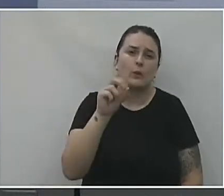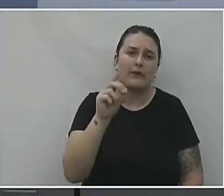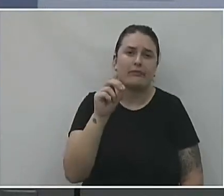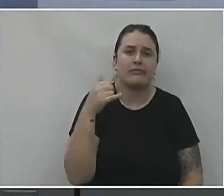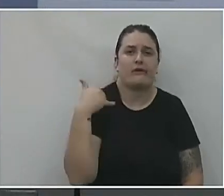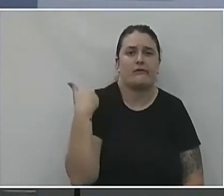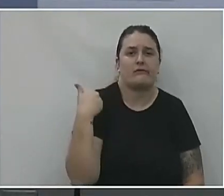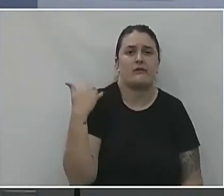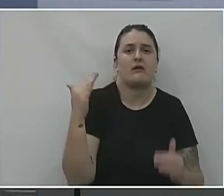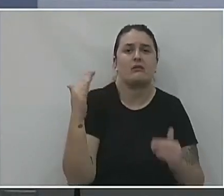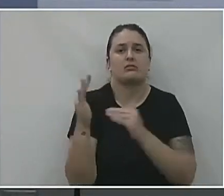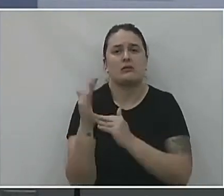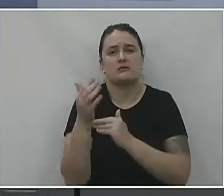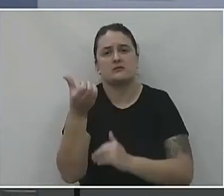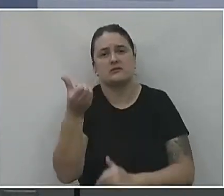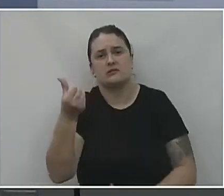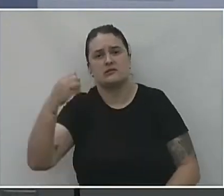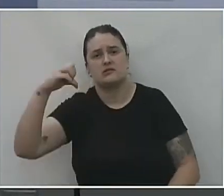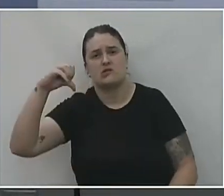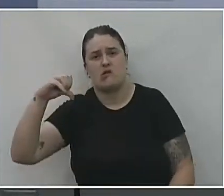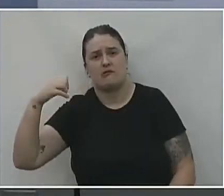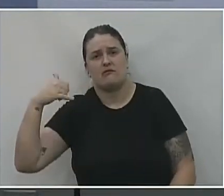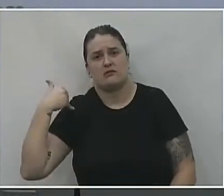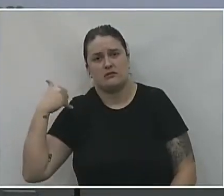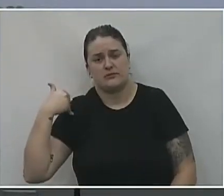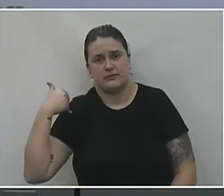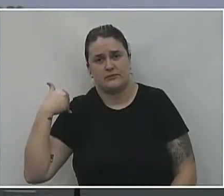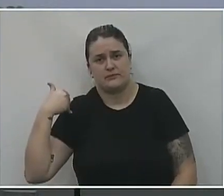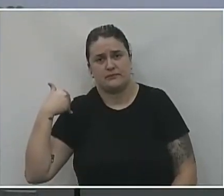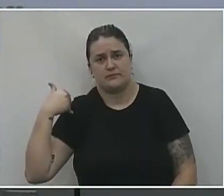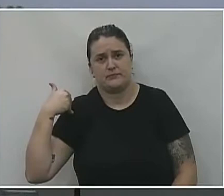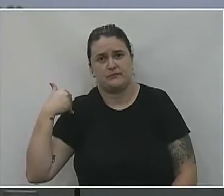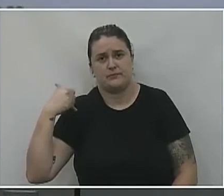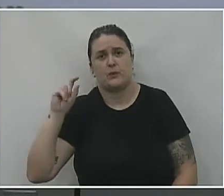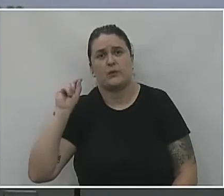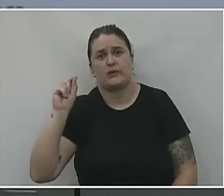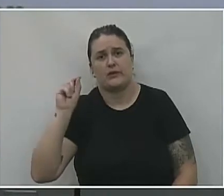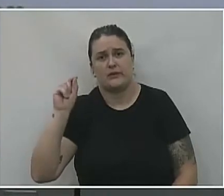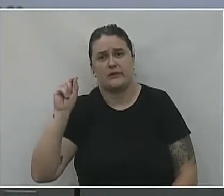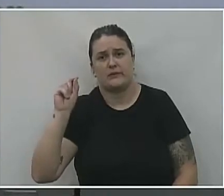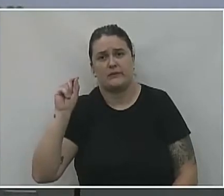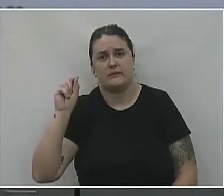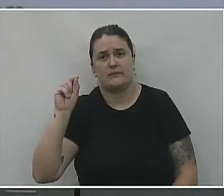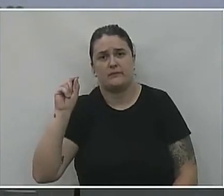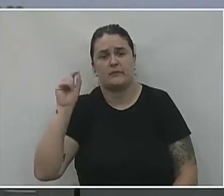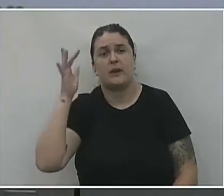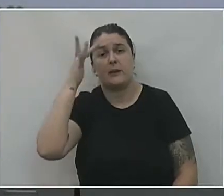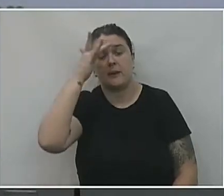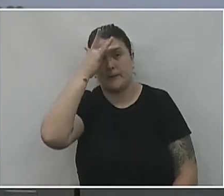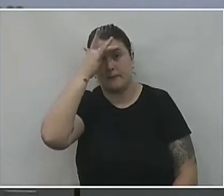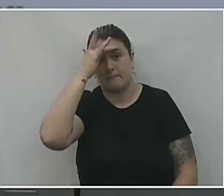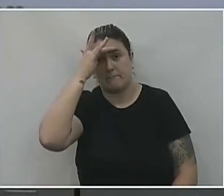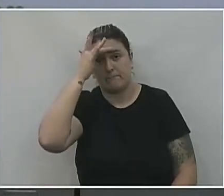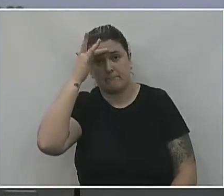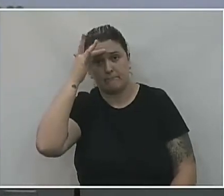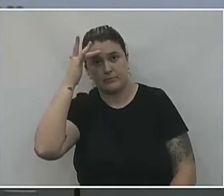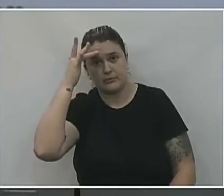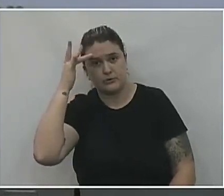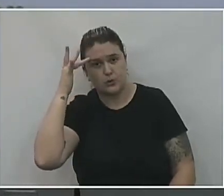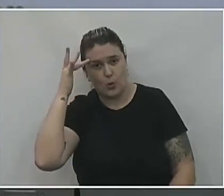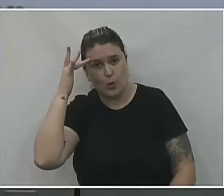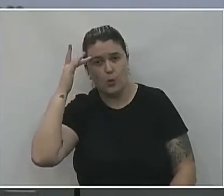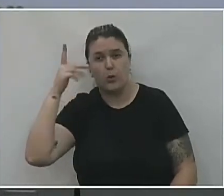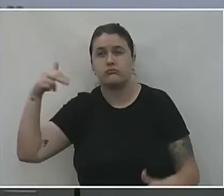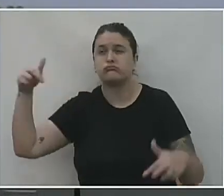anos a 69. Que são o quê? São os pacientes, as pessoas que